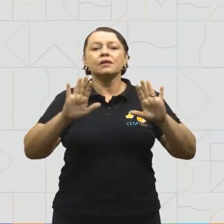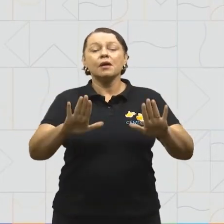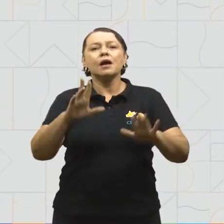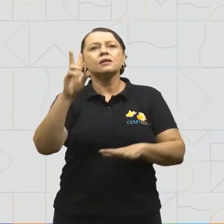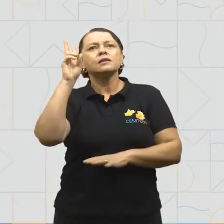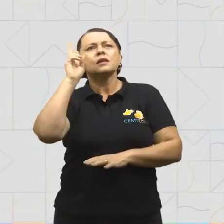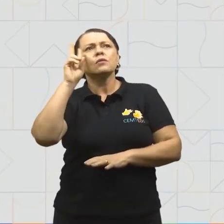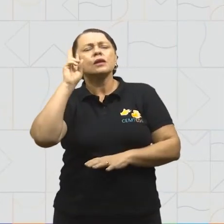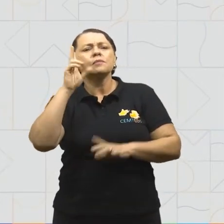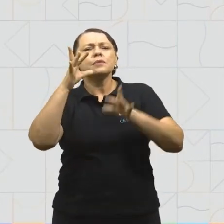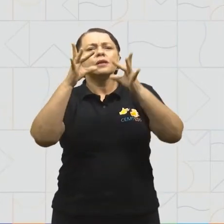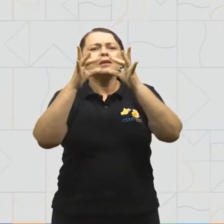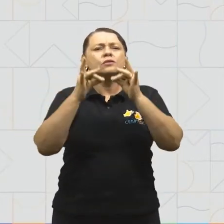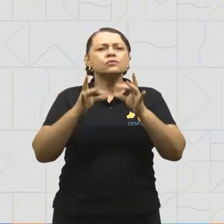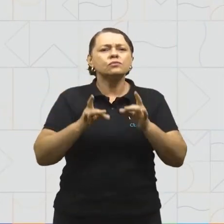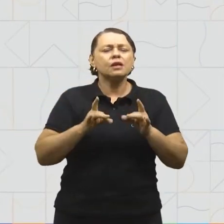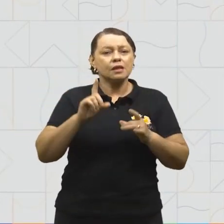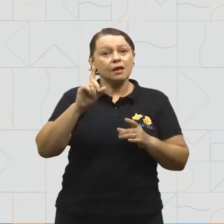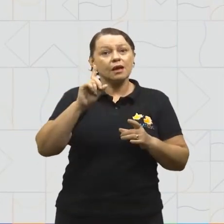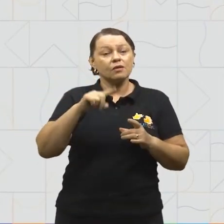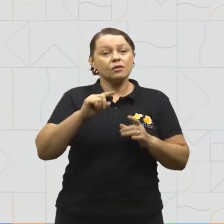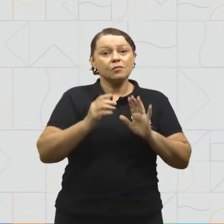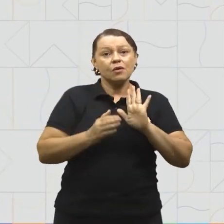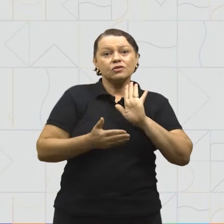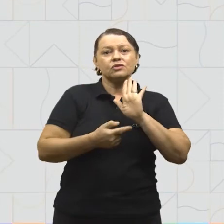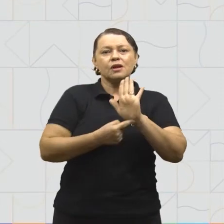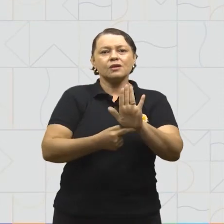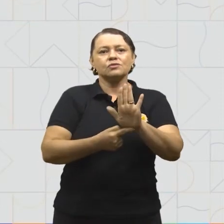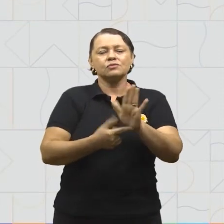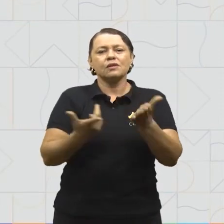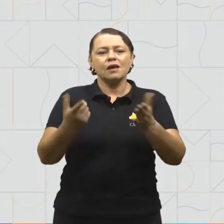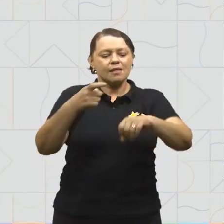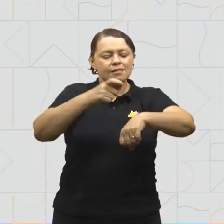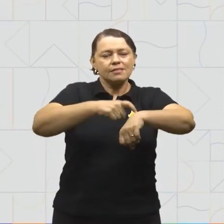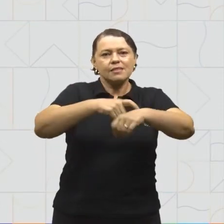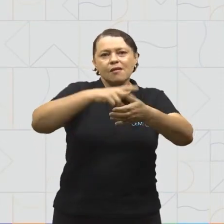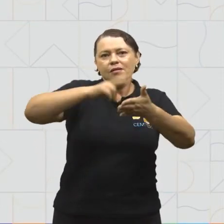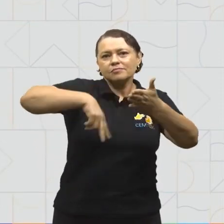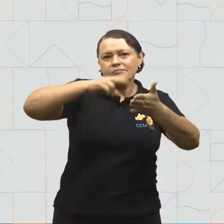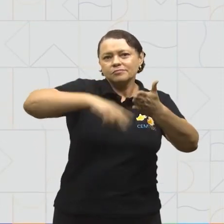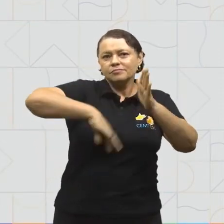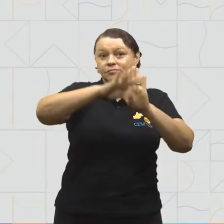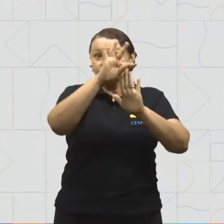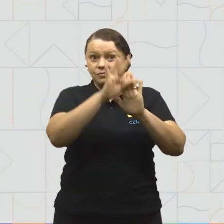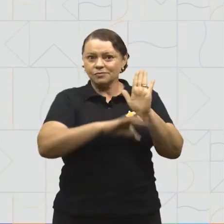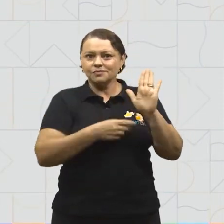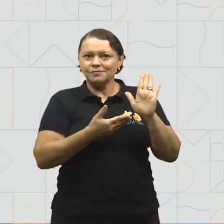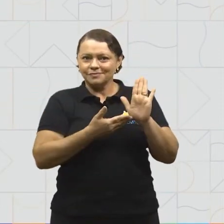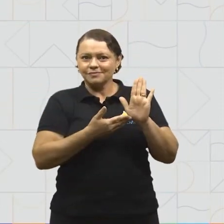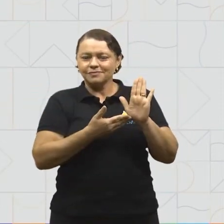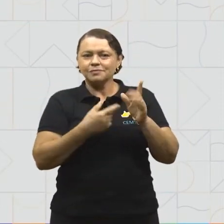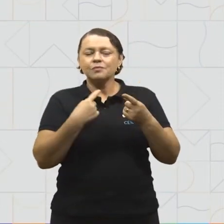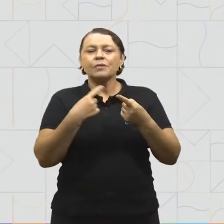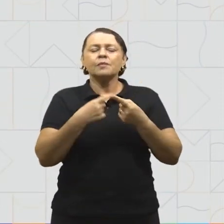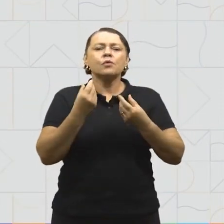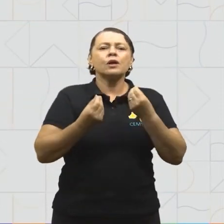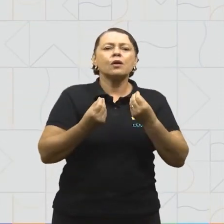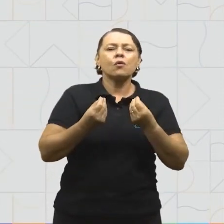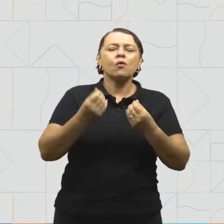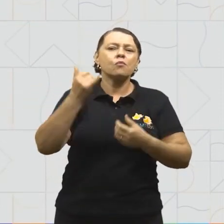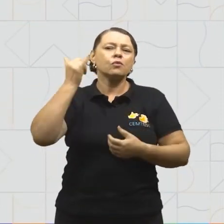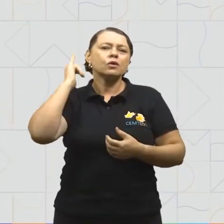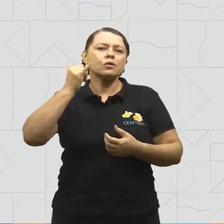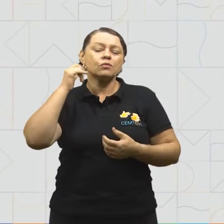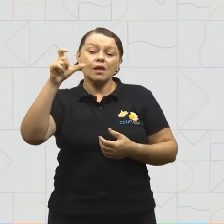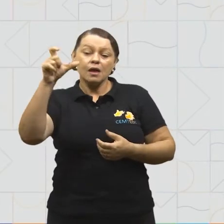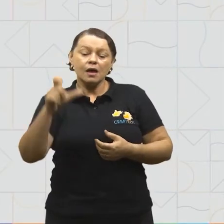detalhe que pode fazer a diferença na hora da leitura do texto. A forma como a fala é anunciada pelo narrador. Nós